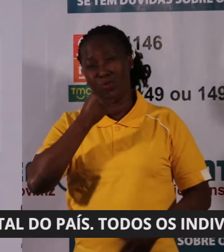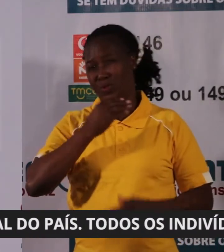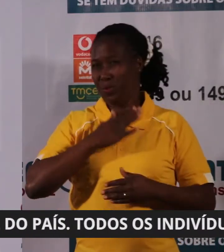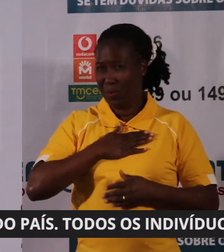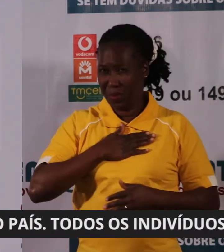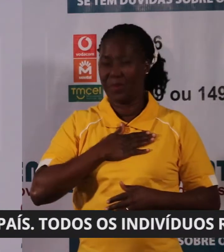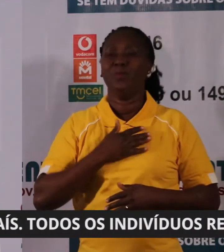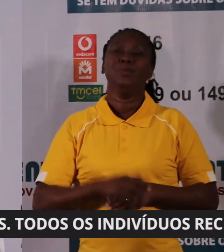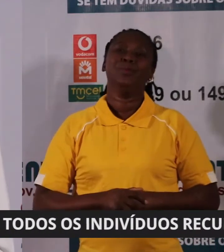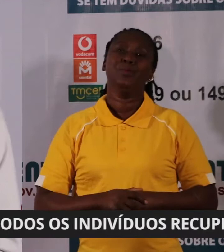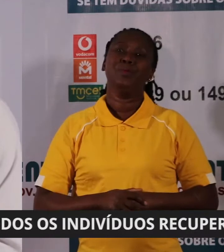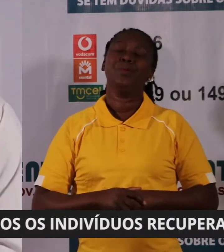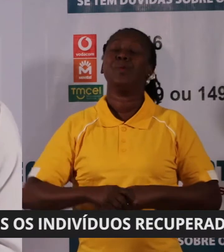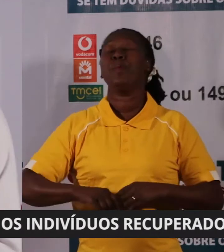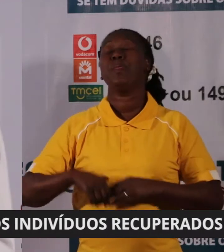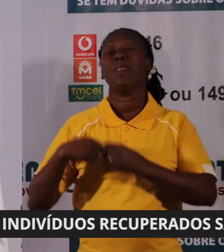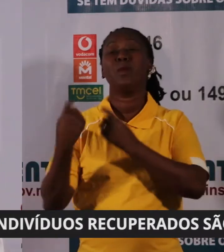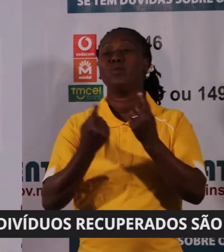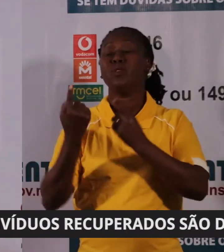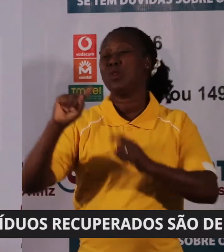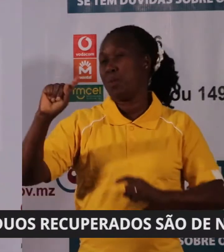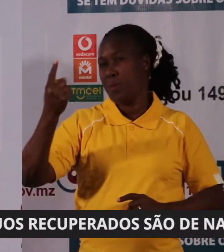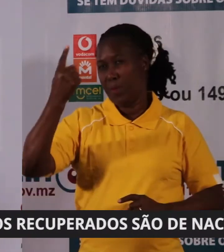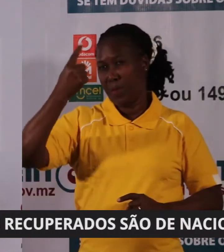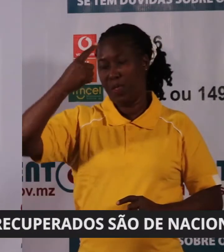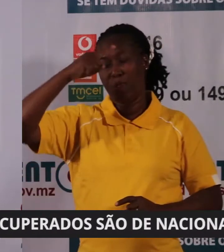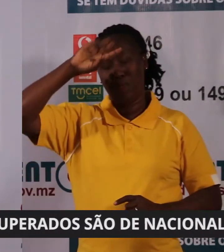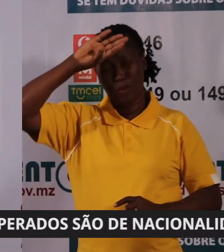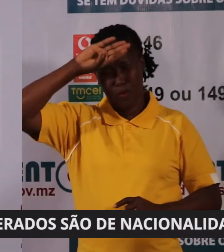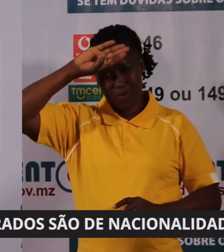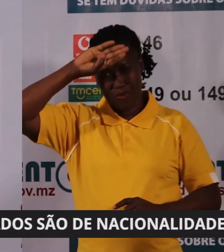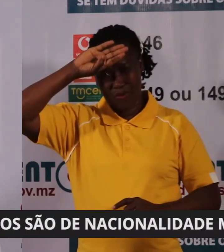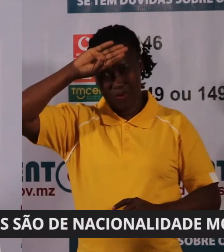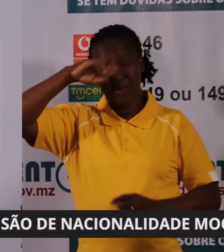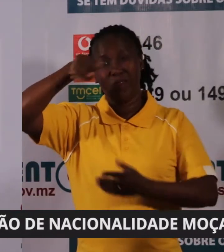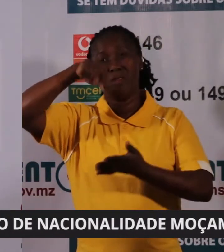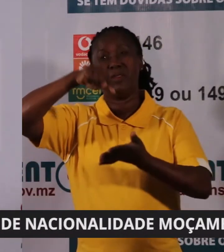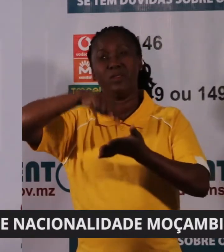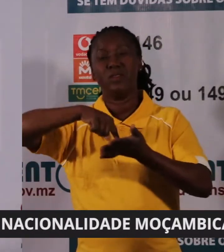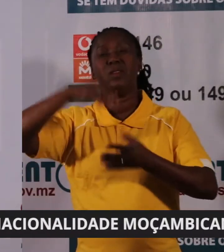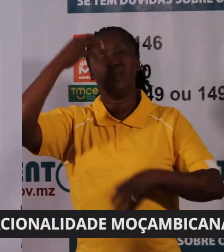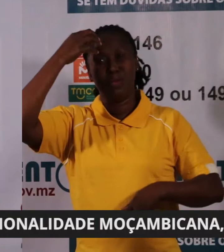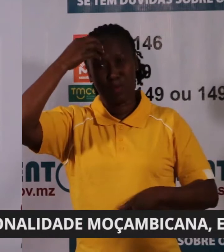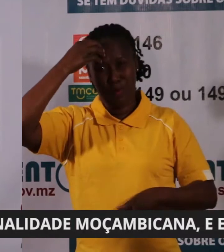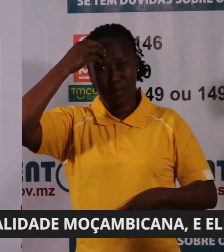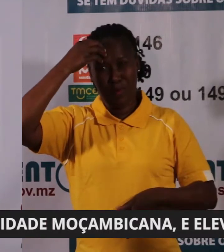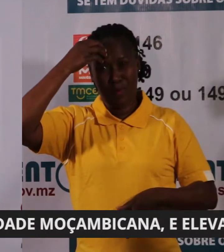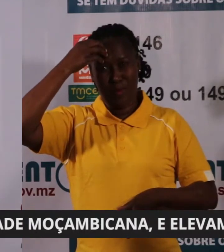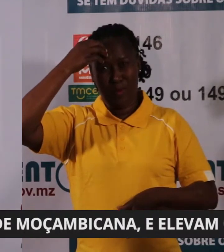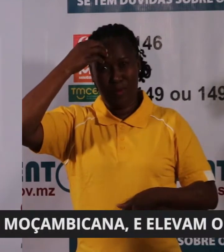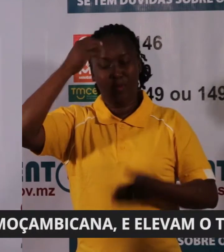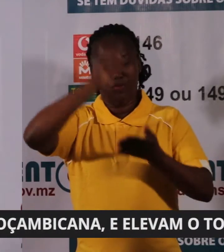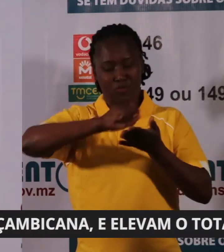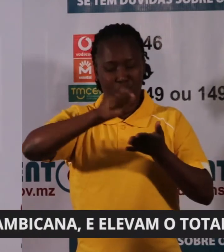o primeiro caso de Covid-19 na cidade de Maputo foi